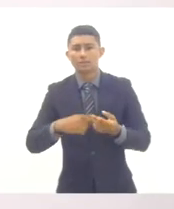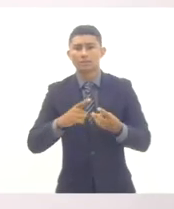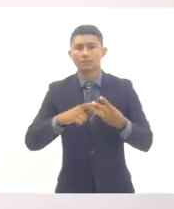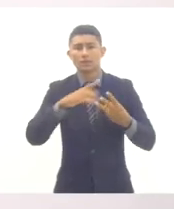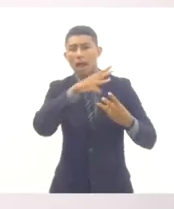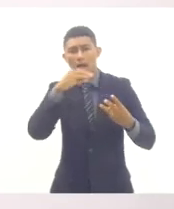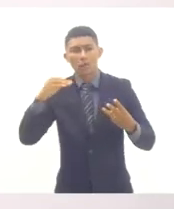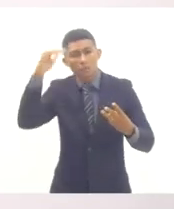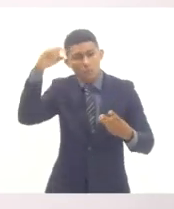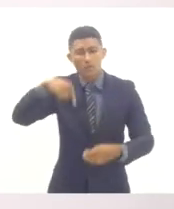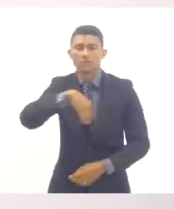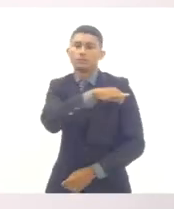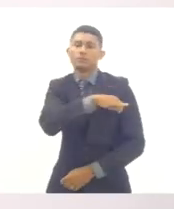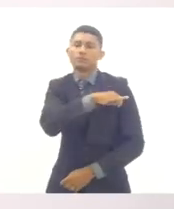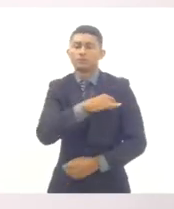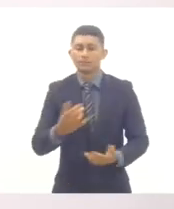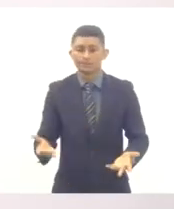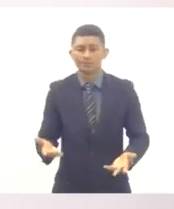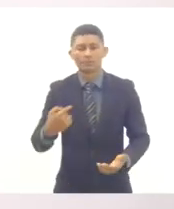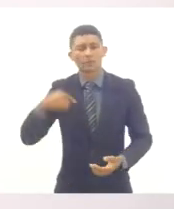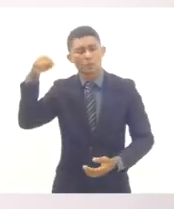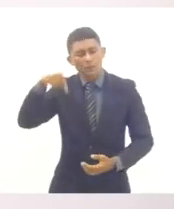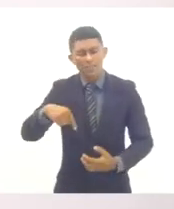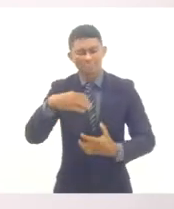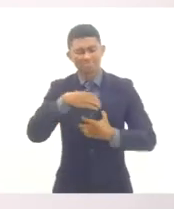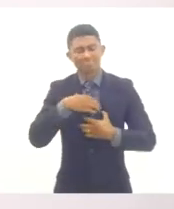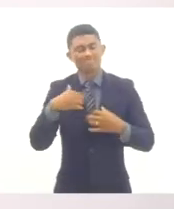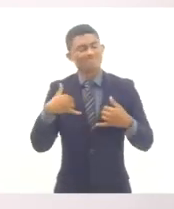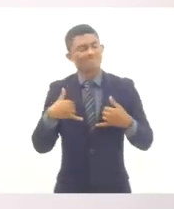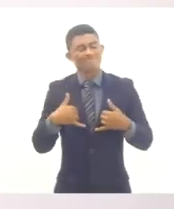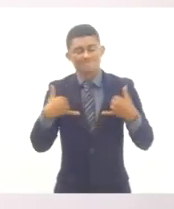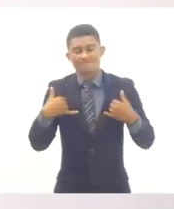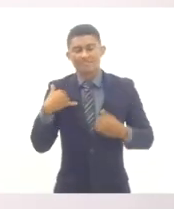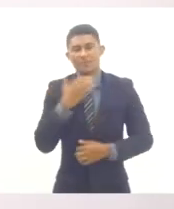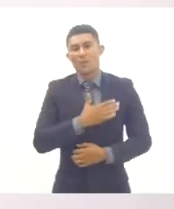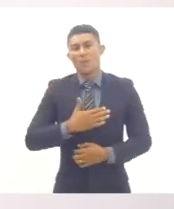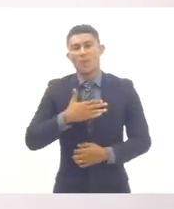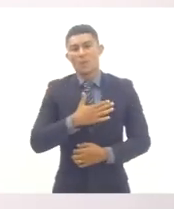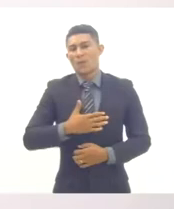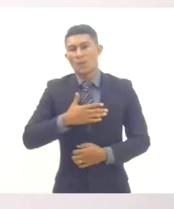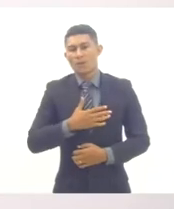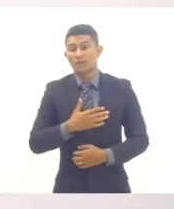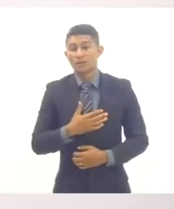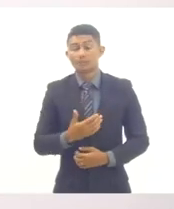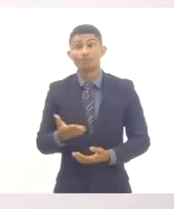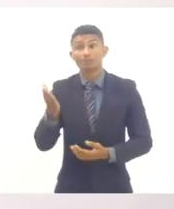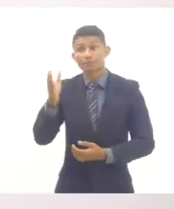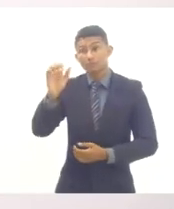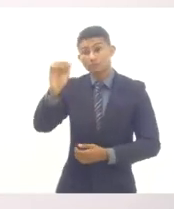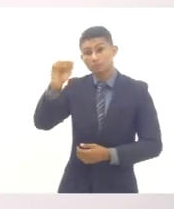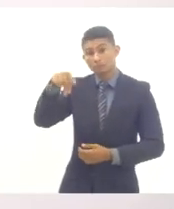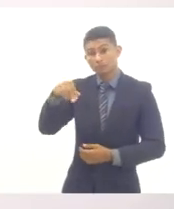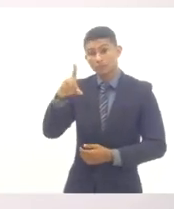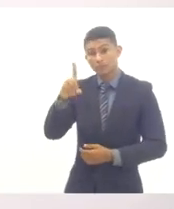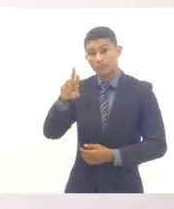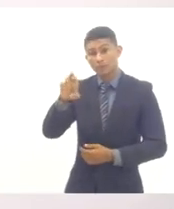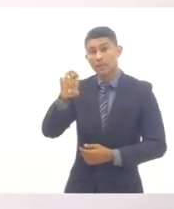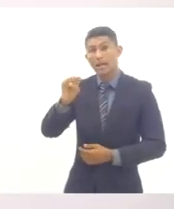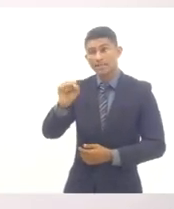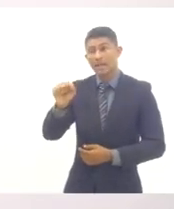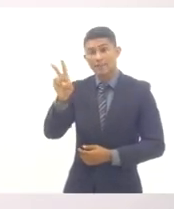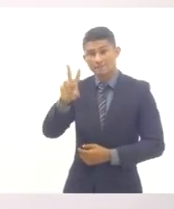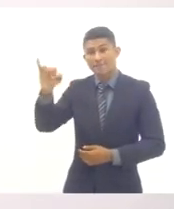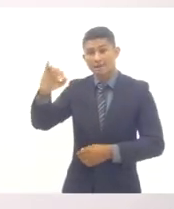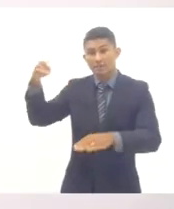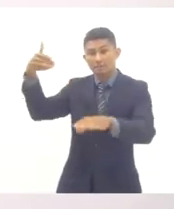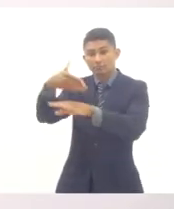Estado do Rio de Janeiro. É uma honra estar aqui presente nessa audiência. A Andressa vai entrar daqui a pouquinho, porque ela é